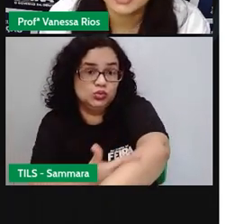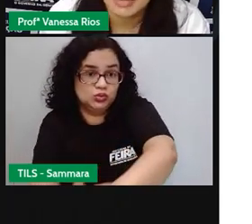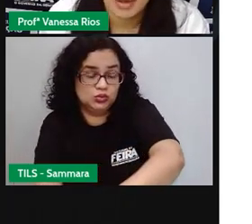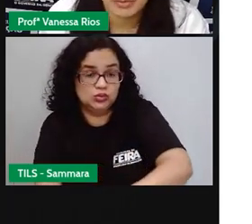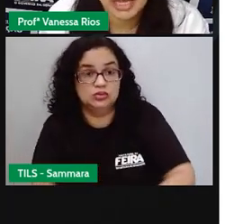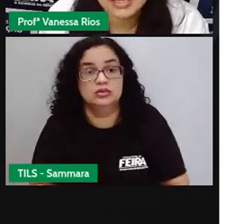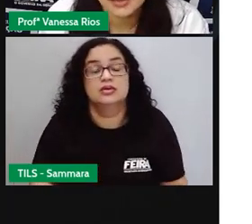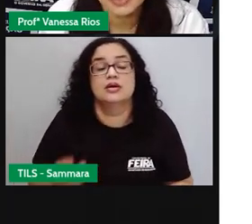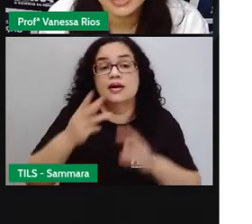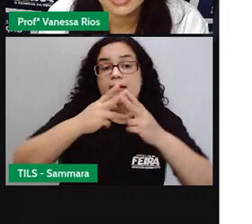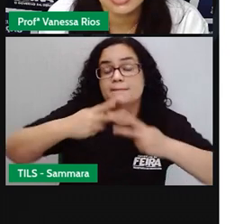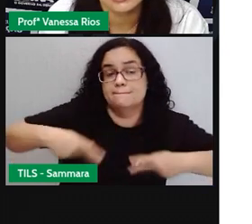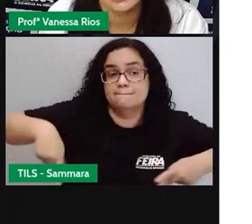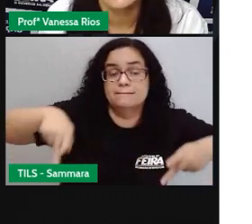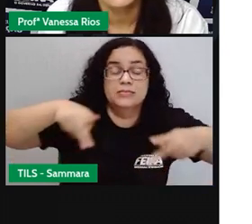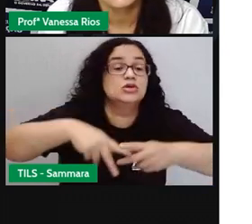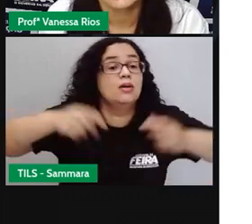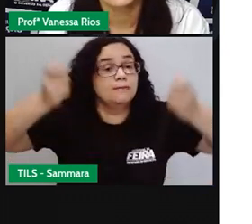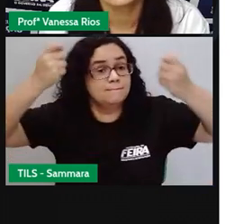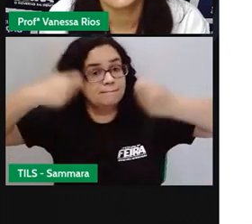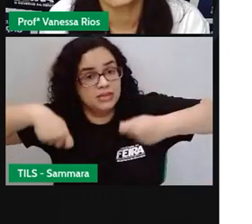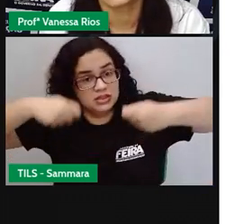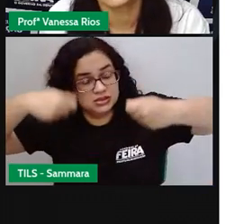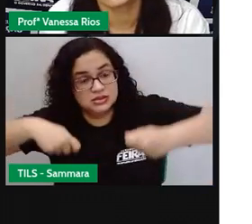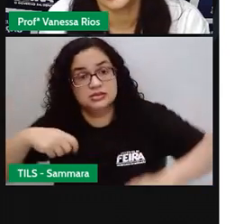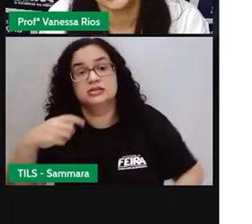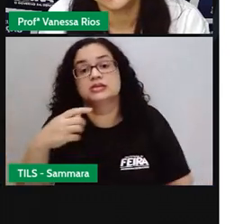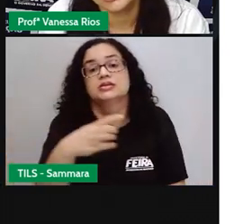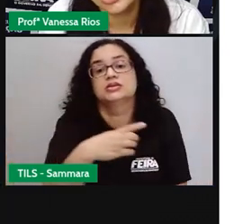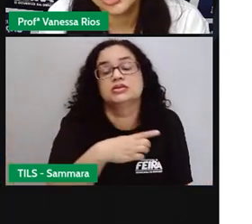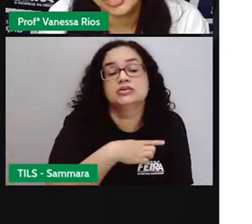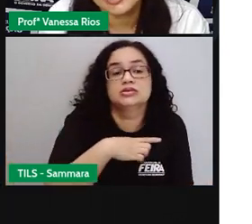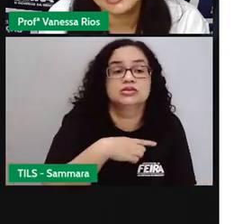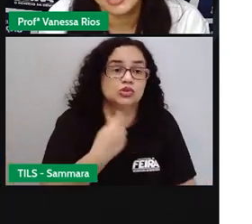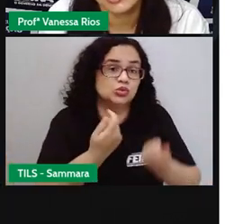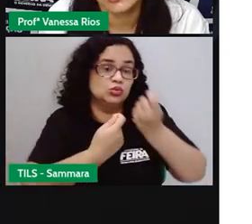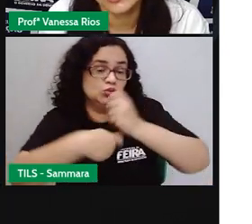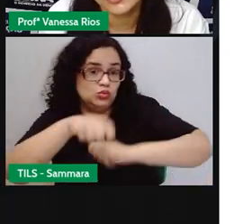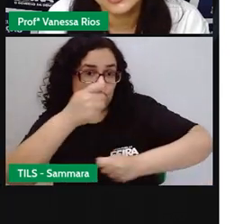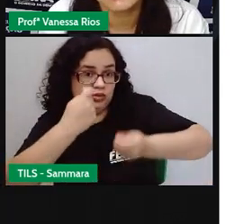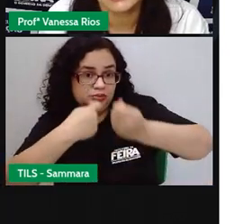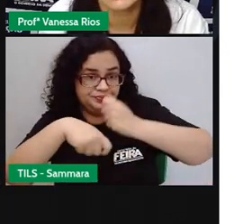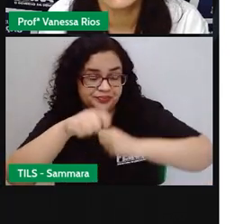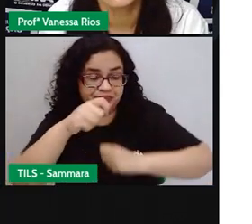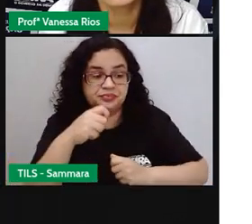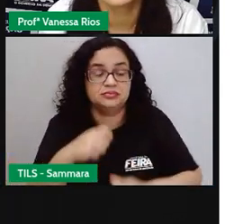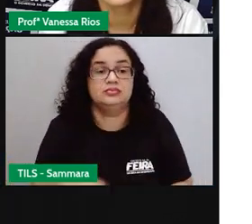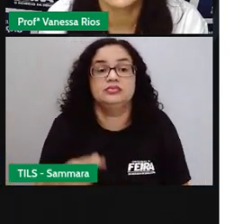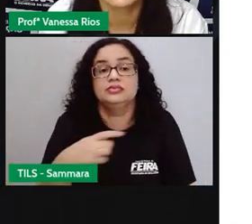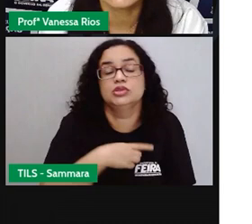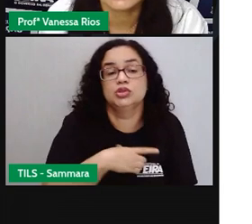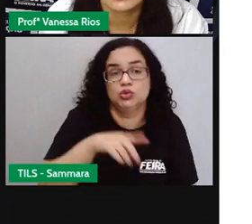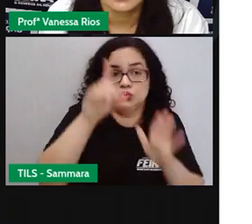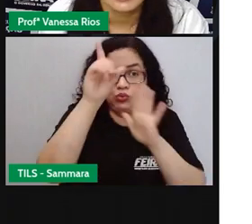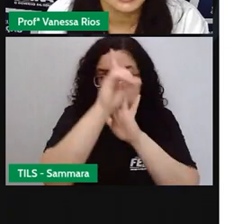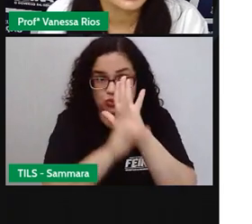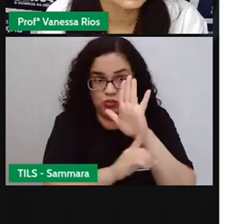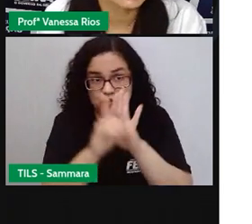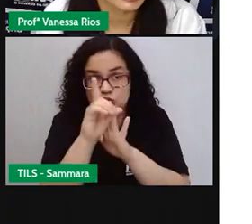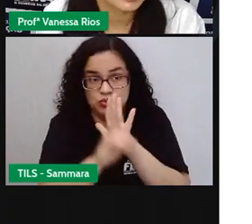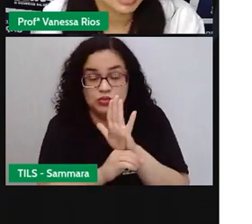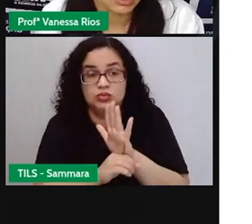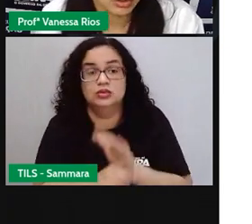públicos que a população precisa e ele que tem a função de administrar esses recursos e fazer com que os direitos